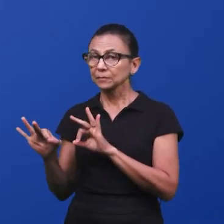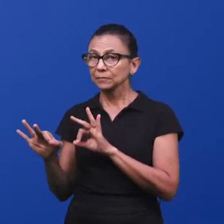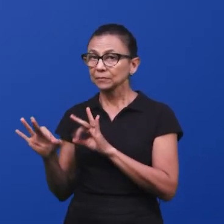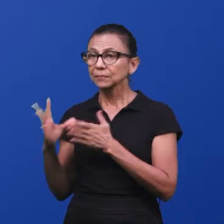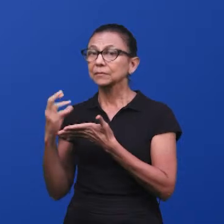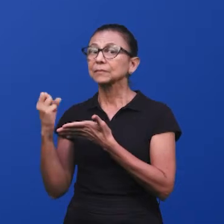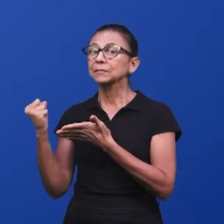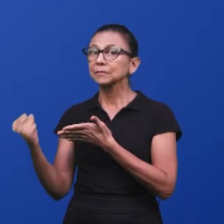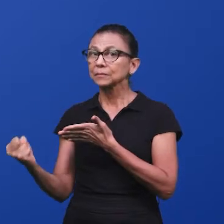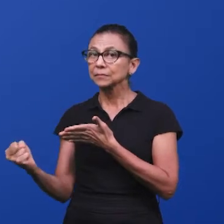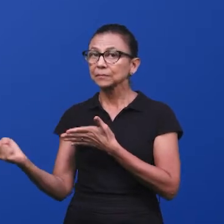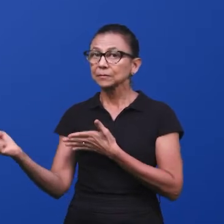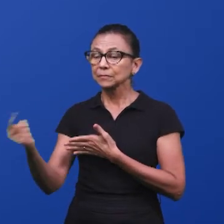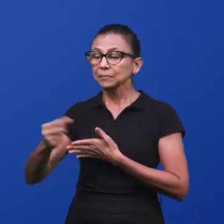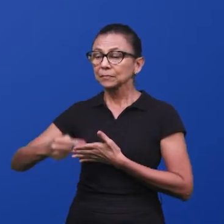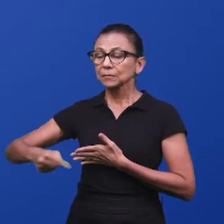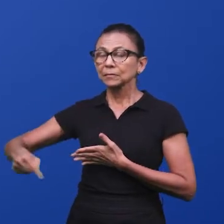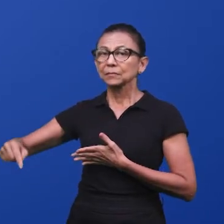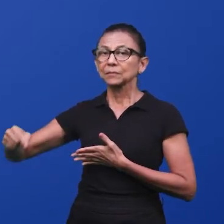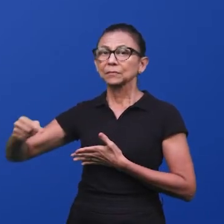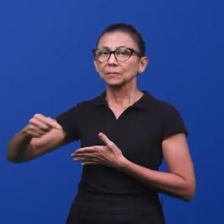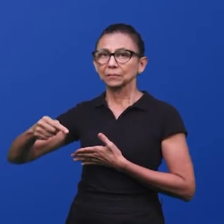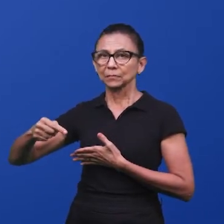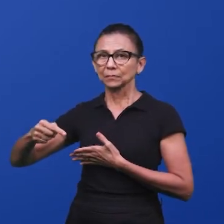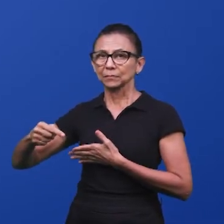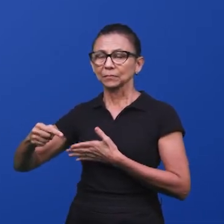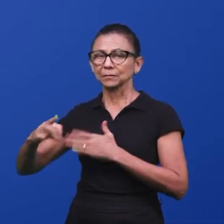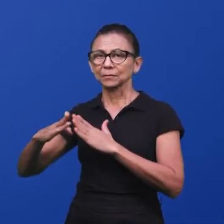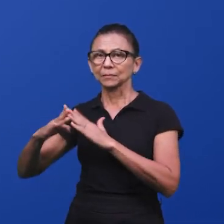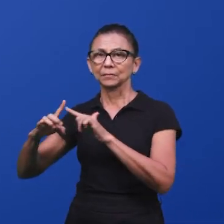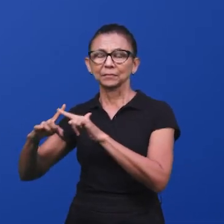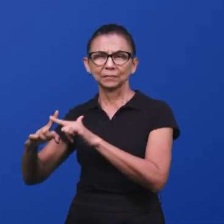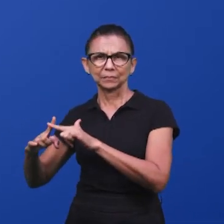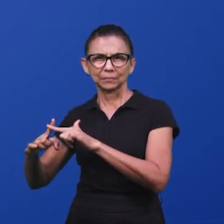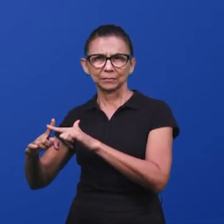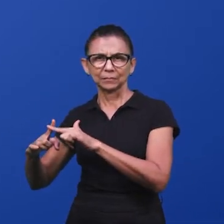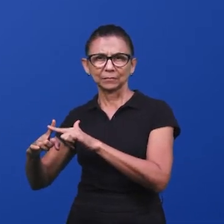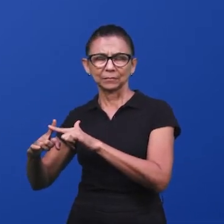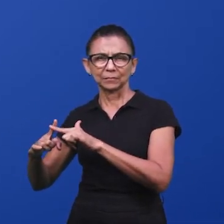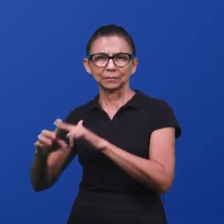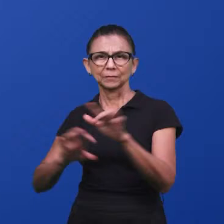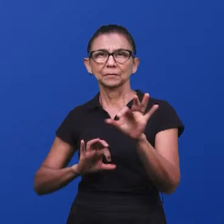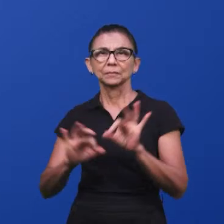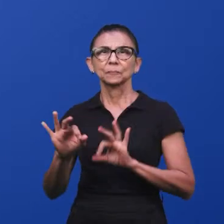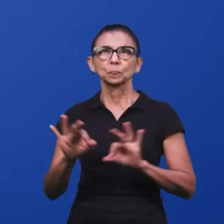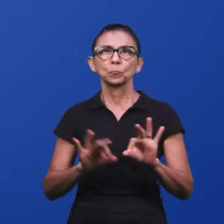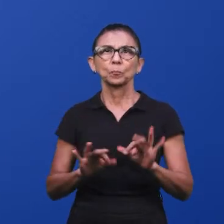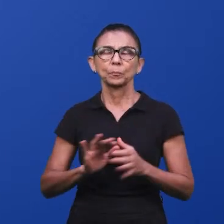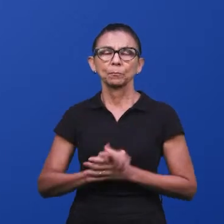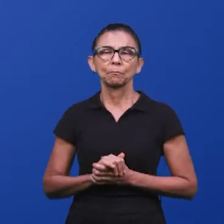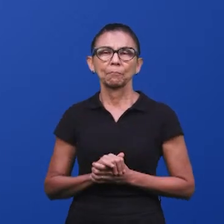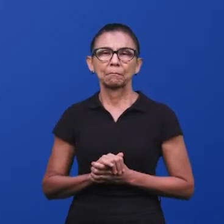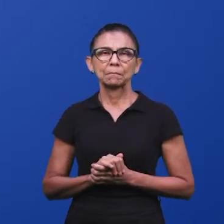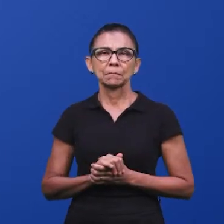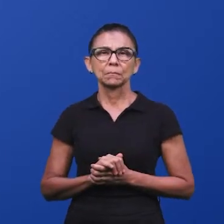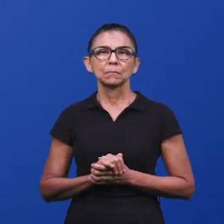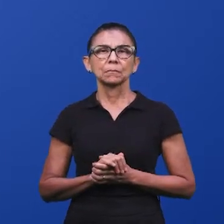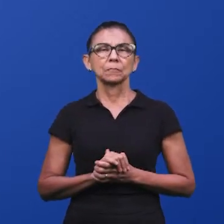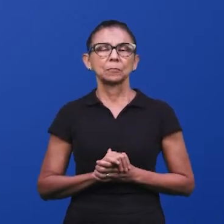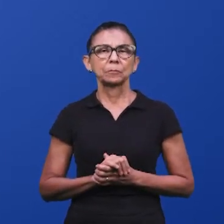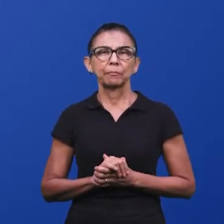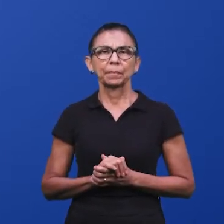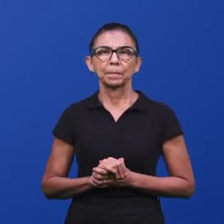arrebatamento é da igreja como um todo, com certeza. A igreja será